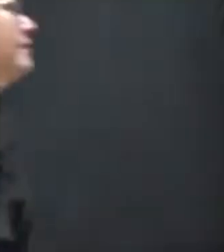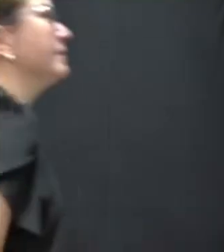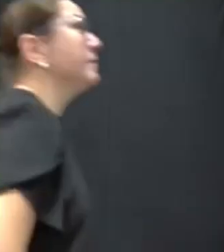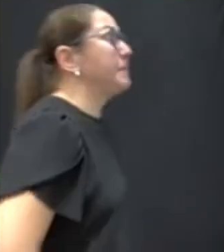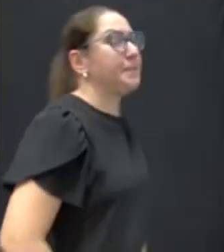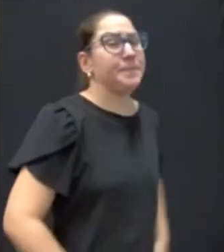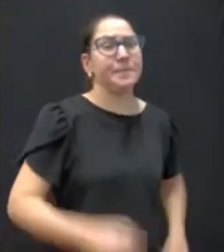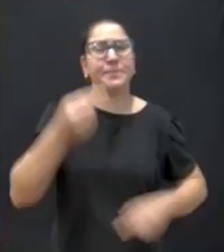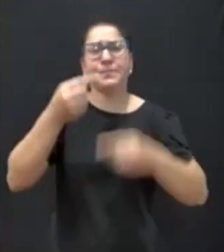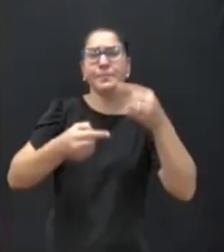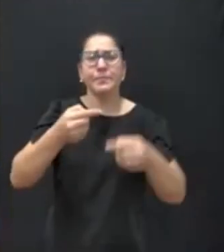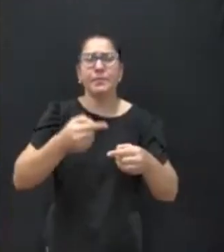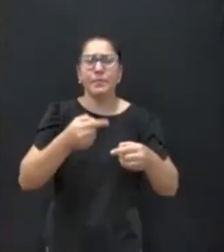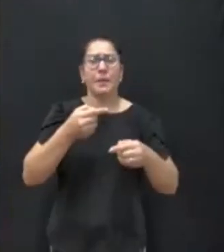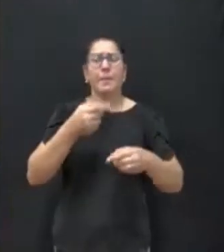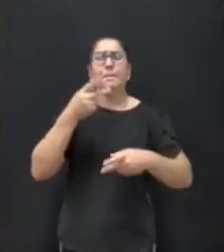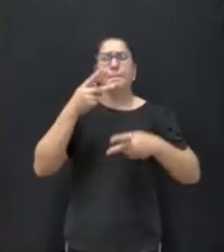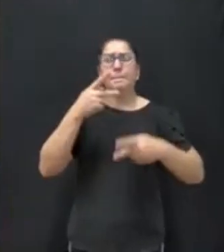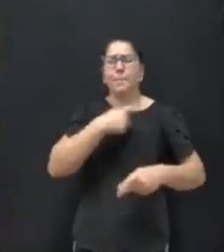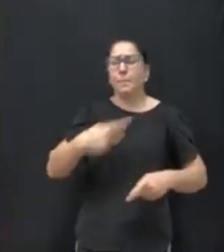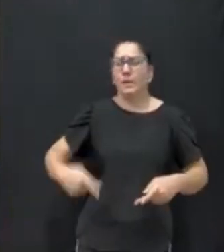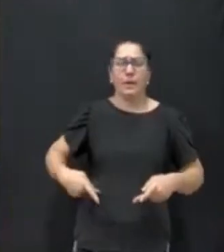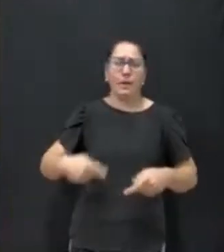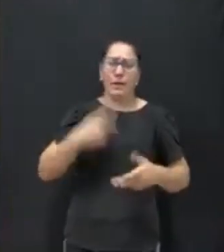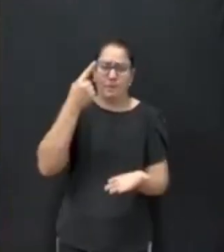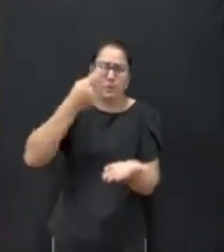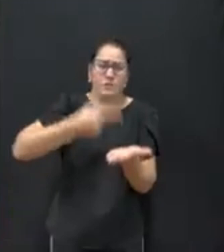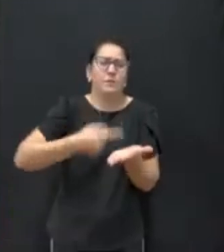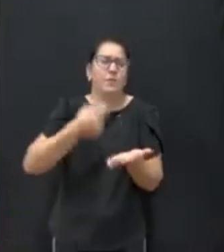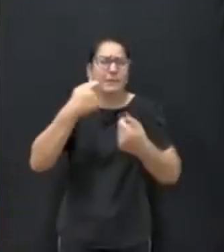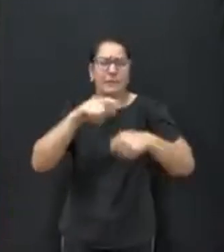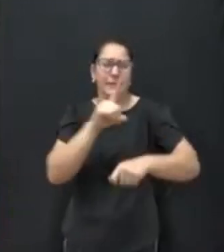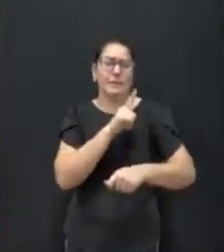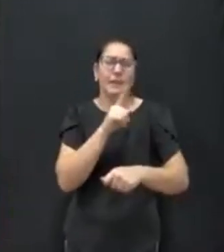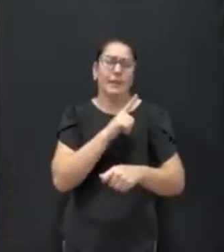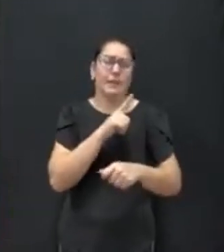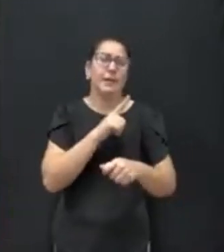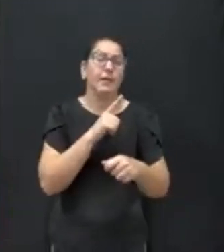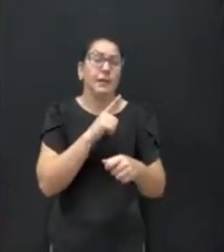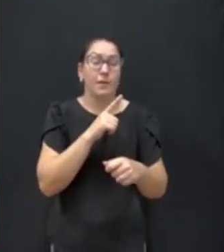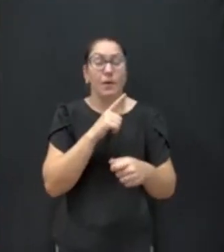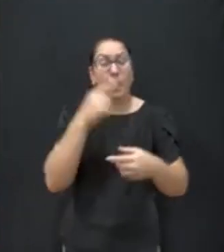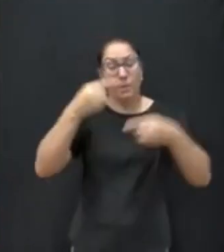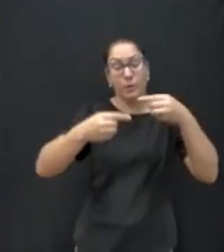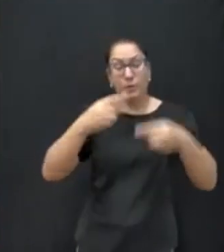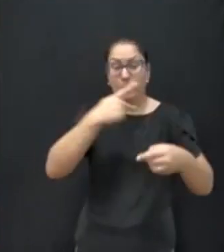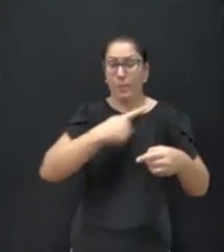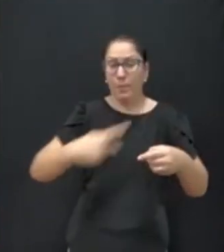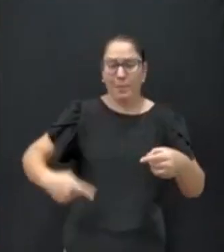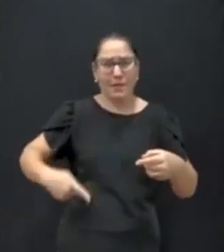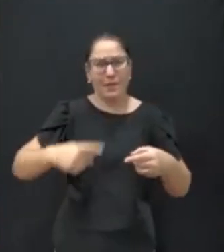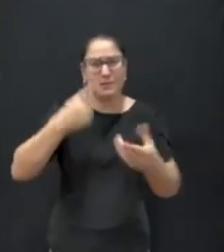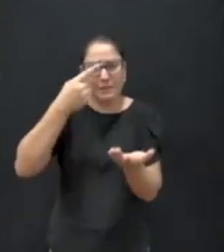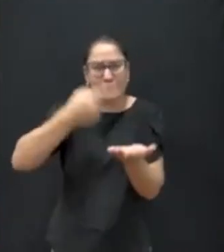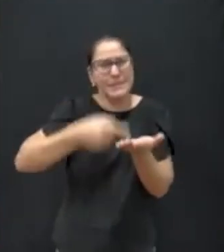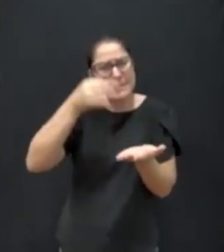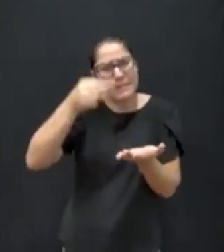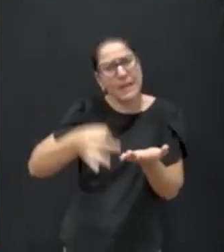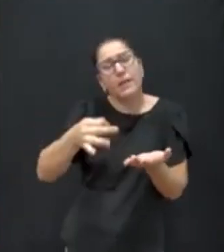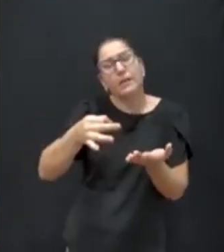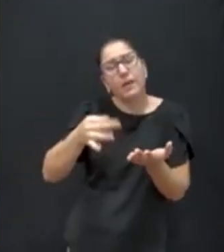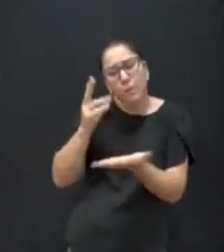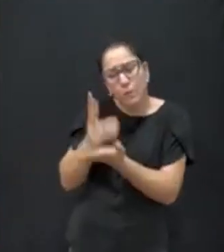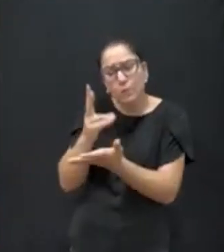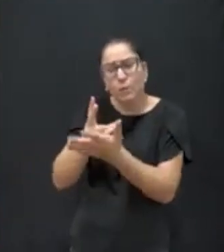efetiva. E se Deus quiser que tenha realmente uma política pública efetiva, para que a gente possa copiar e